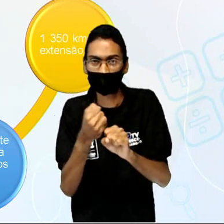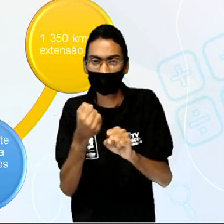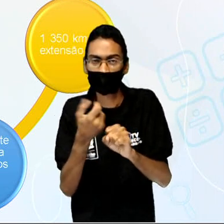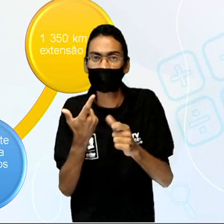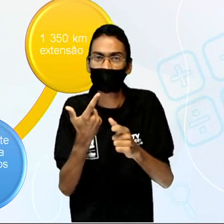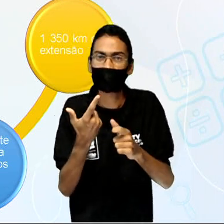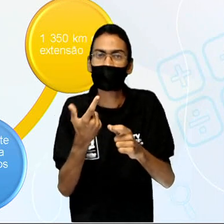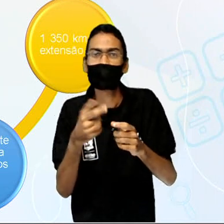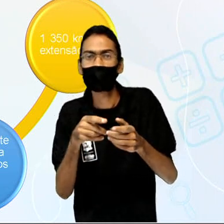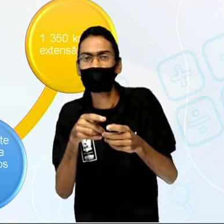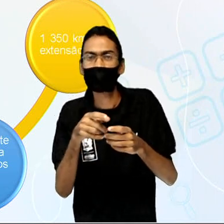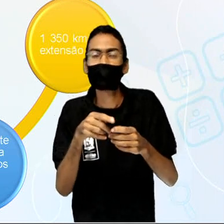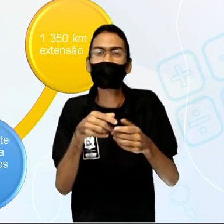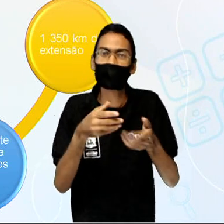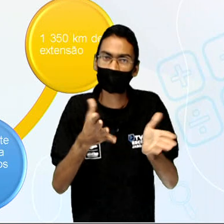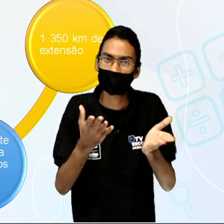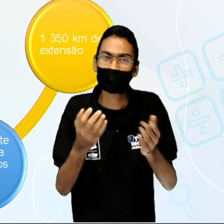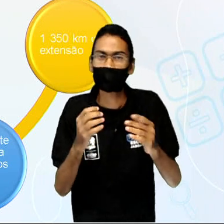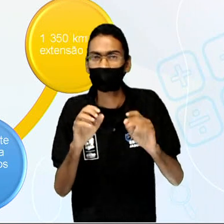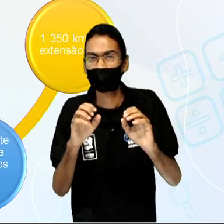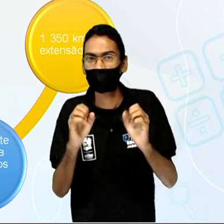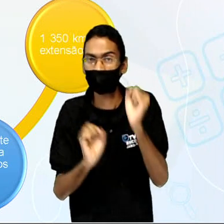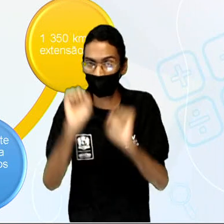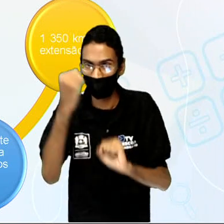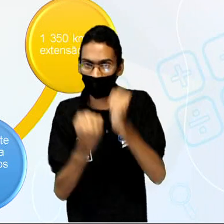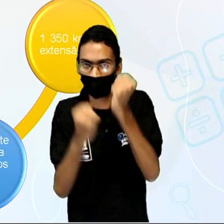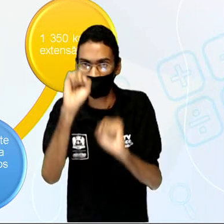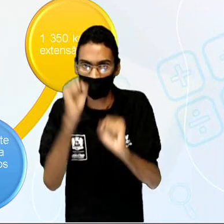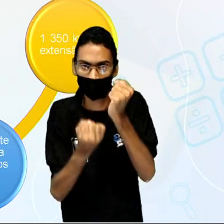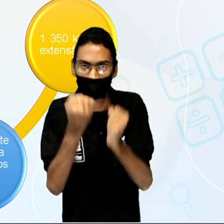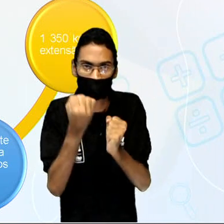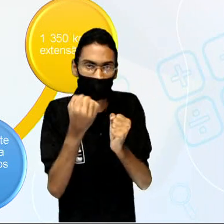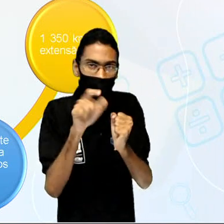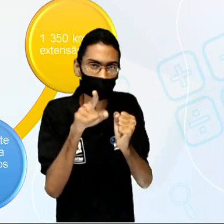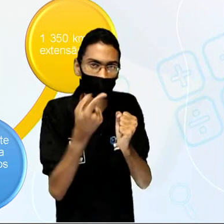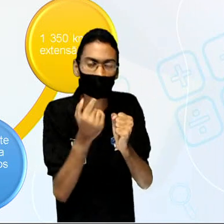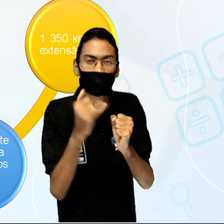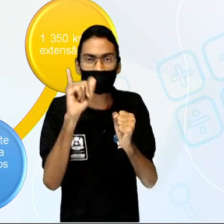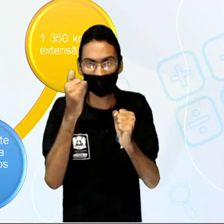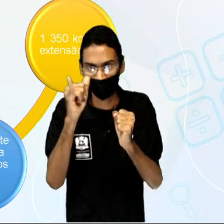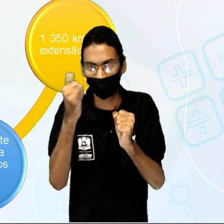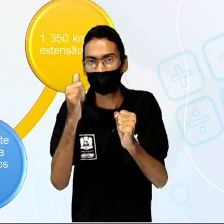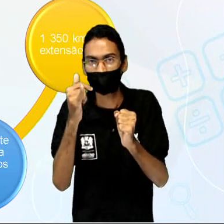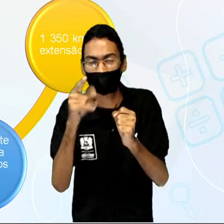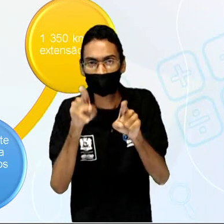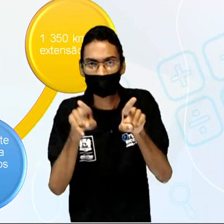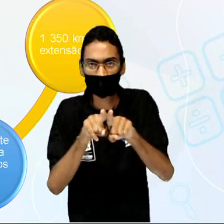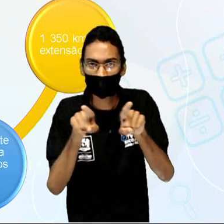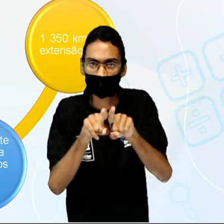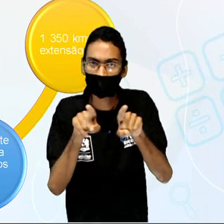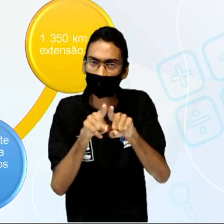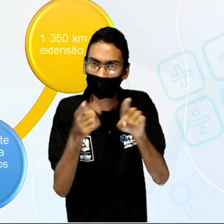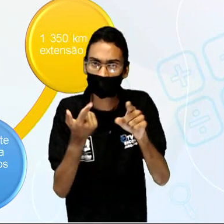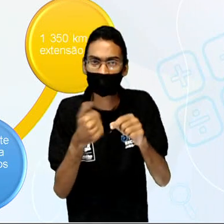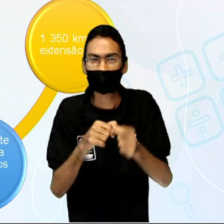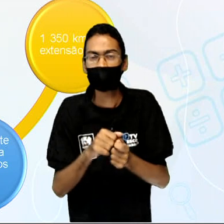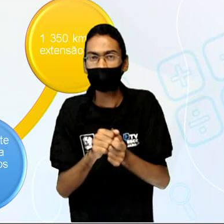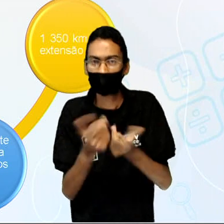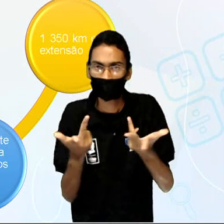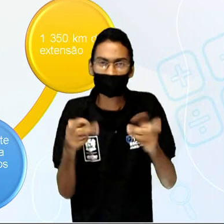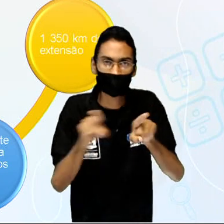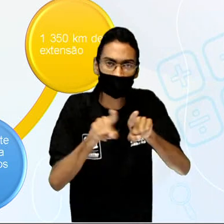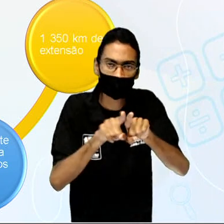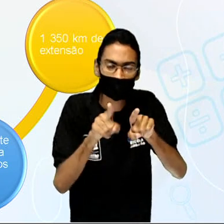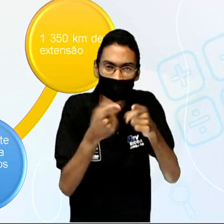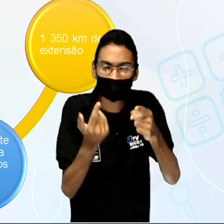hidrelétricas. Junto ao seu principal afluente na Alemanha, o Rio Ru, localiza-se o maior complexo